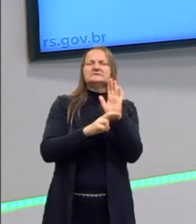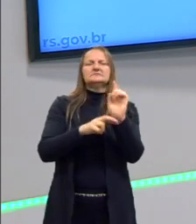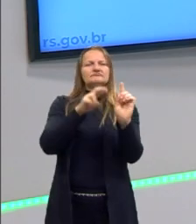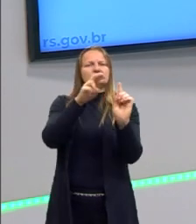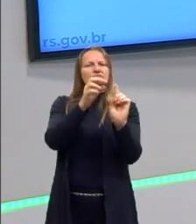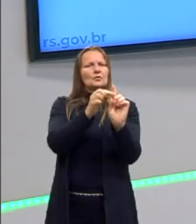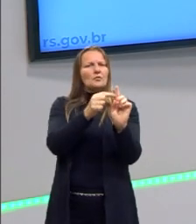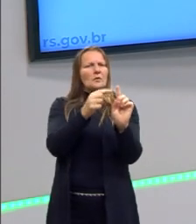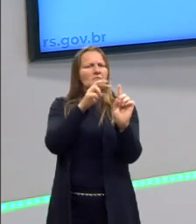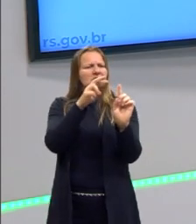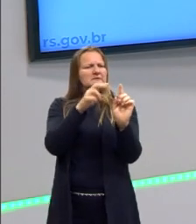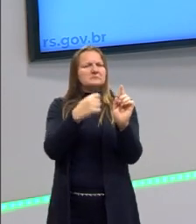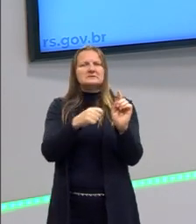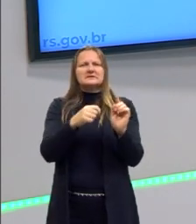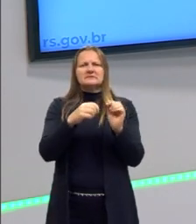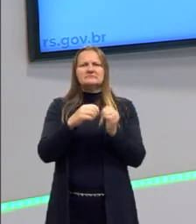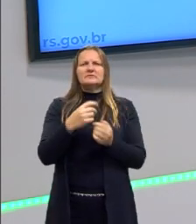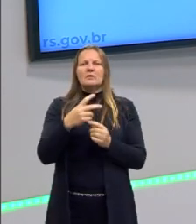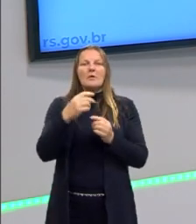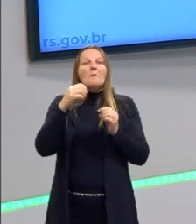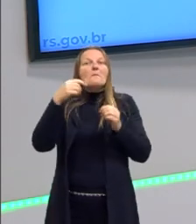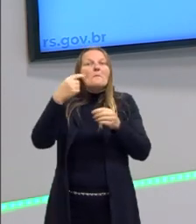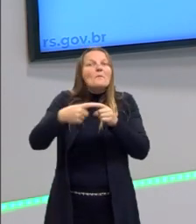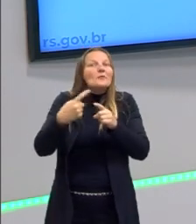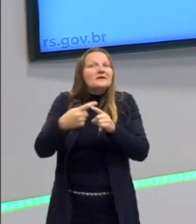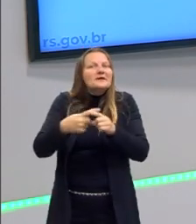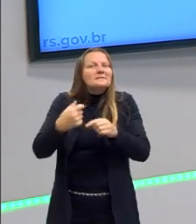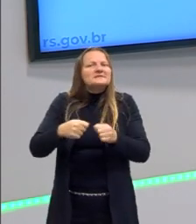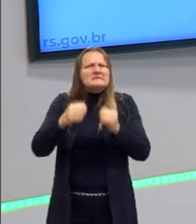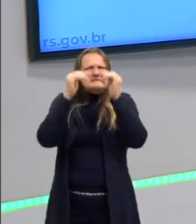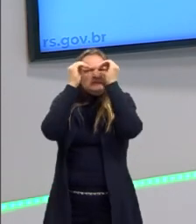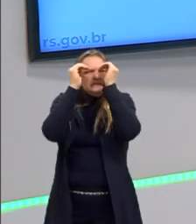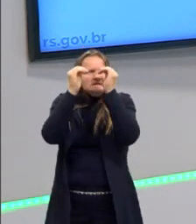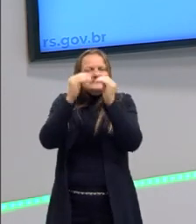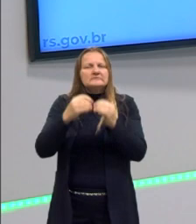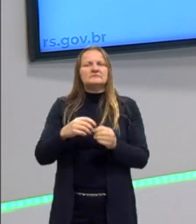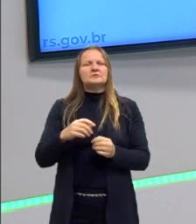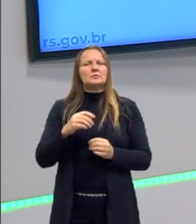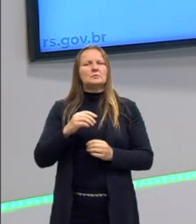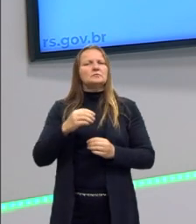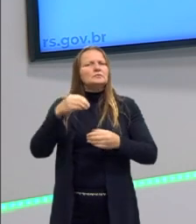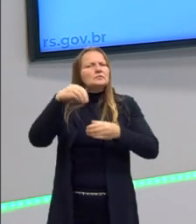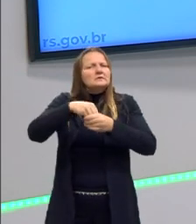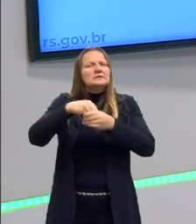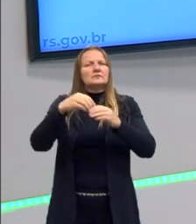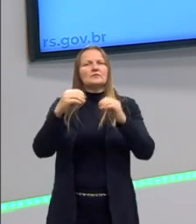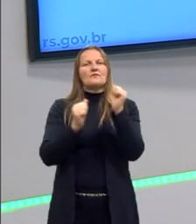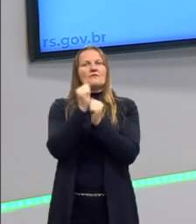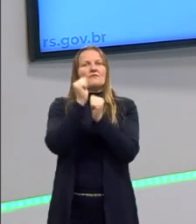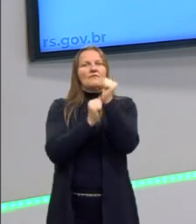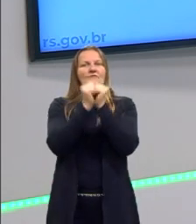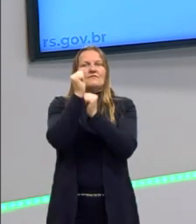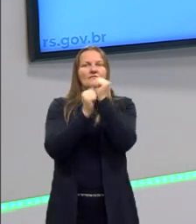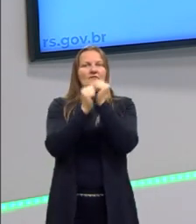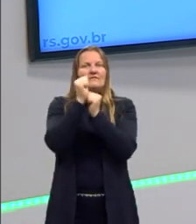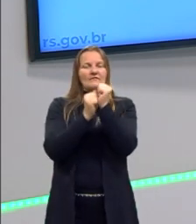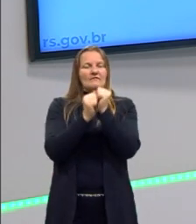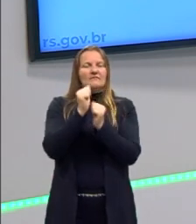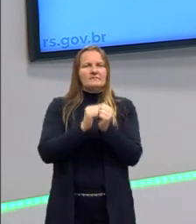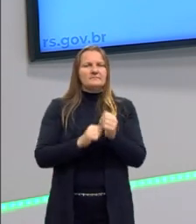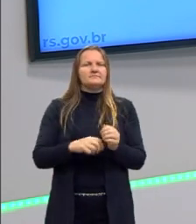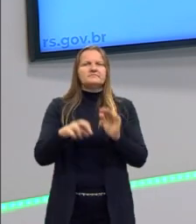pessoas para trabalharem nas fábricas. Nós precisamos de pessoas dóceis que trabalham nas fábricas. E aí, esse poder